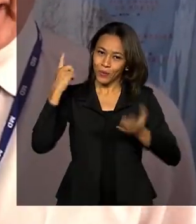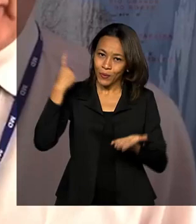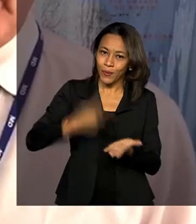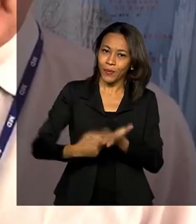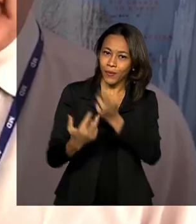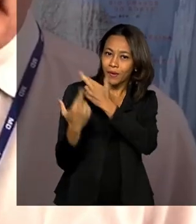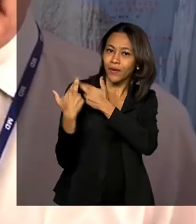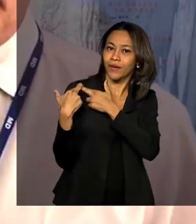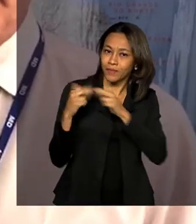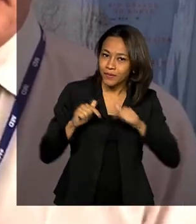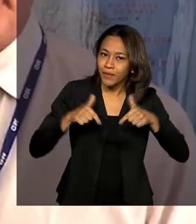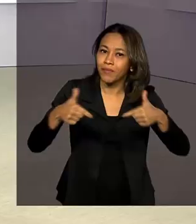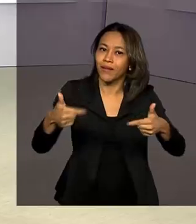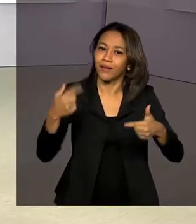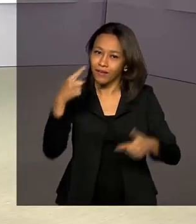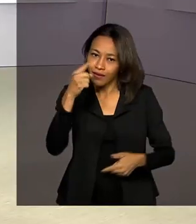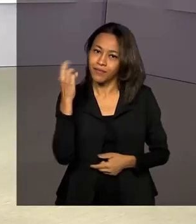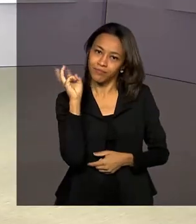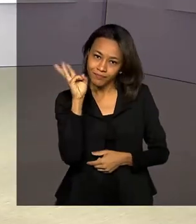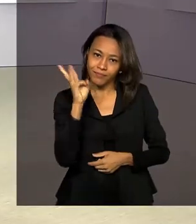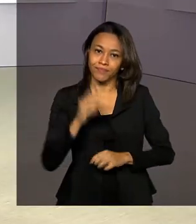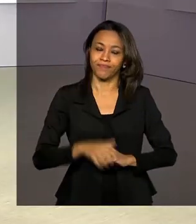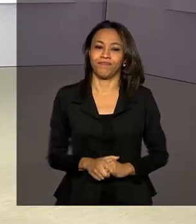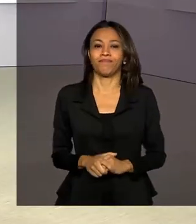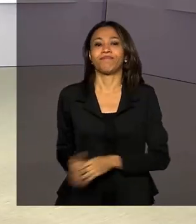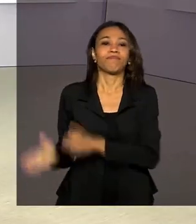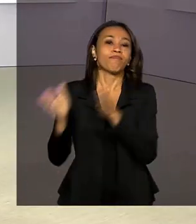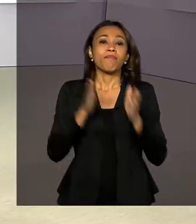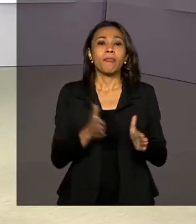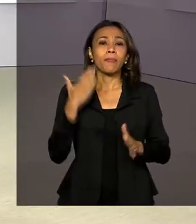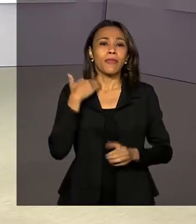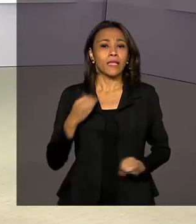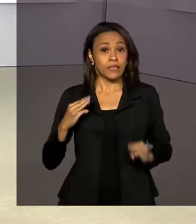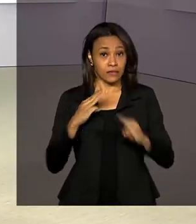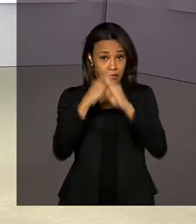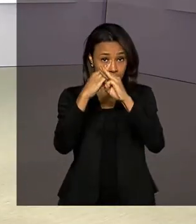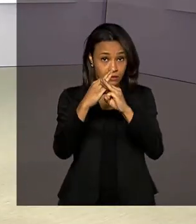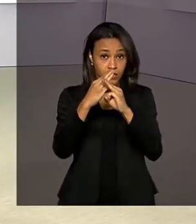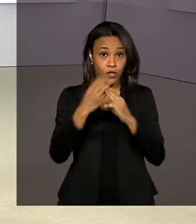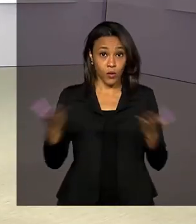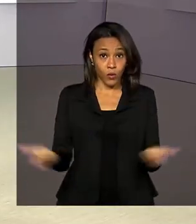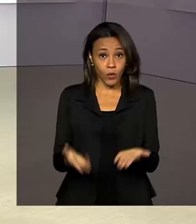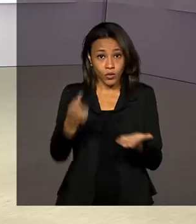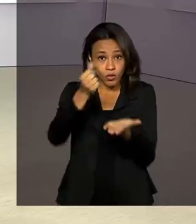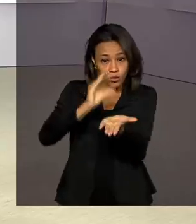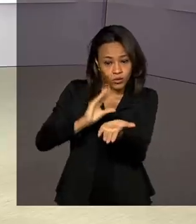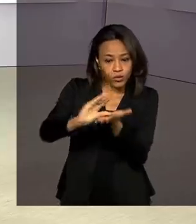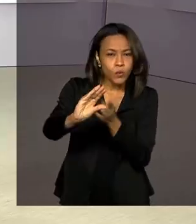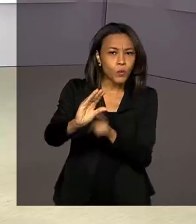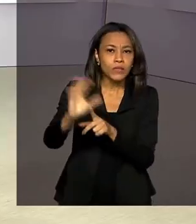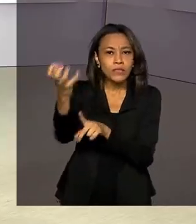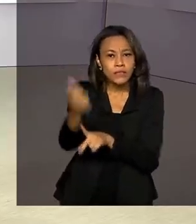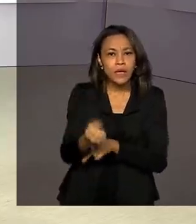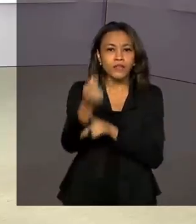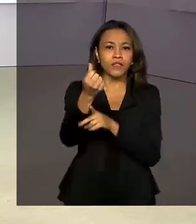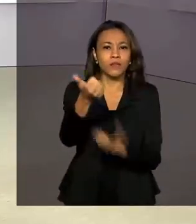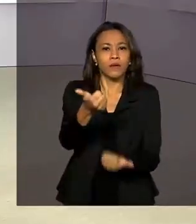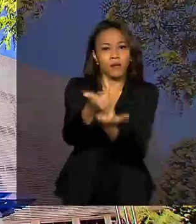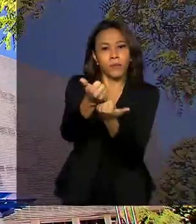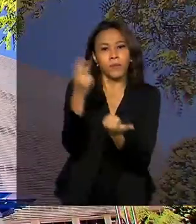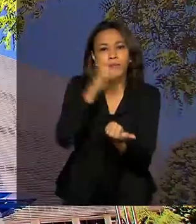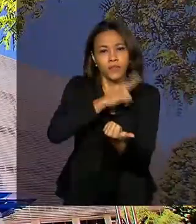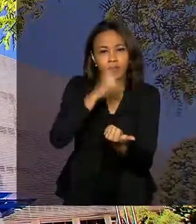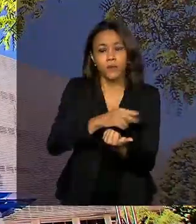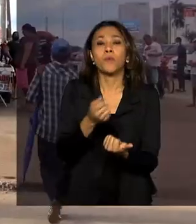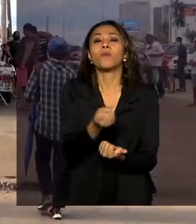Operação Maranhão. A Caixa Econômica Federal liberou hoje o saque em dinheiro do auxílio emergencial